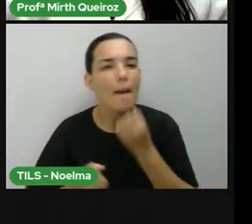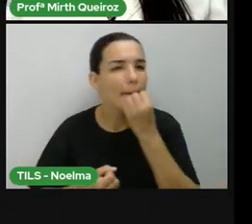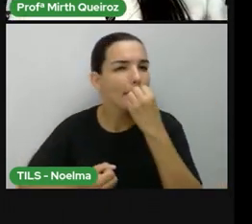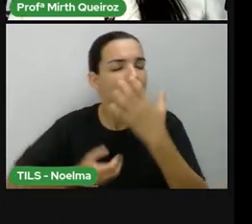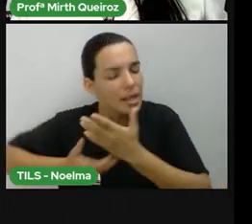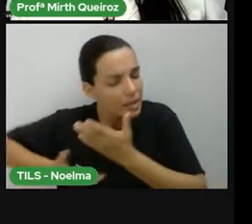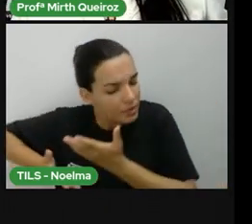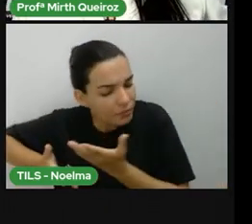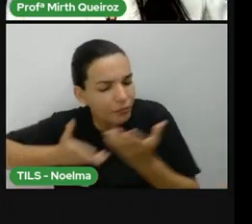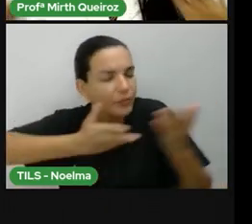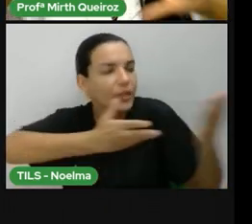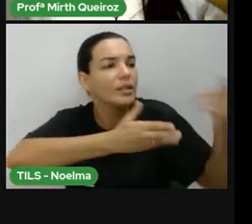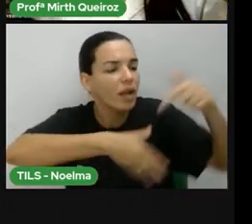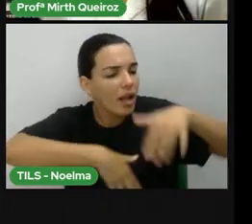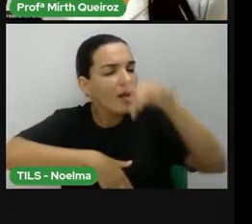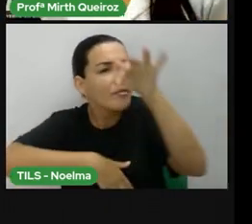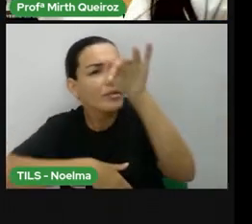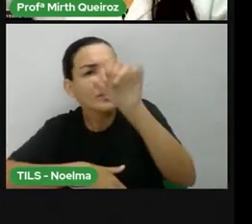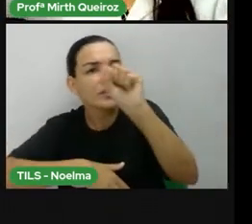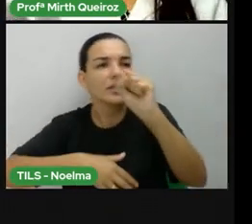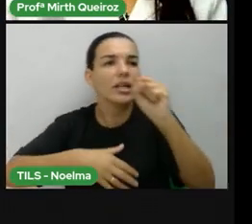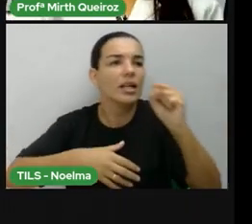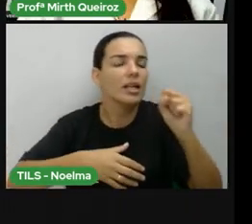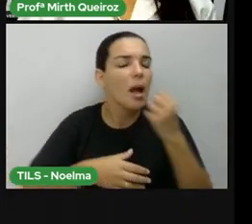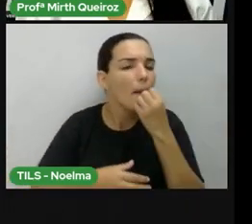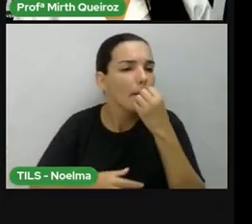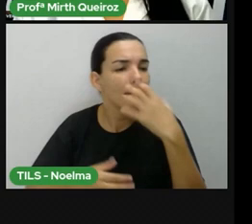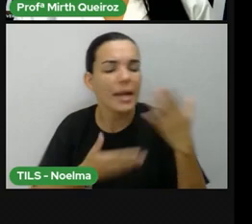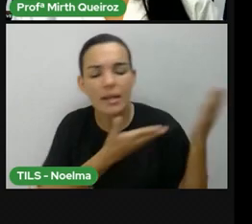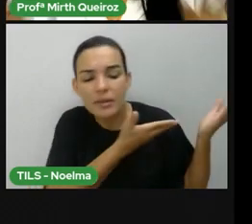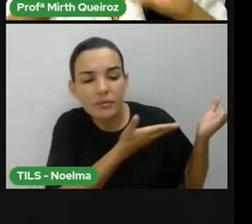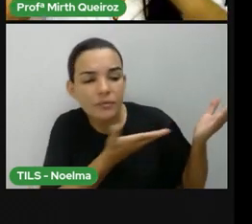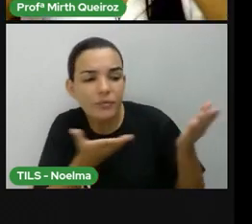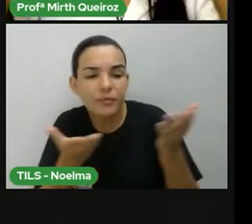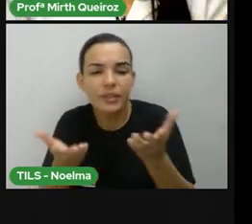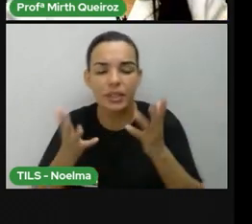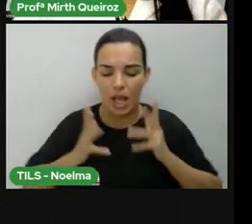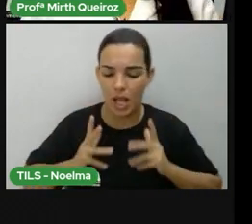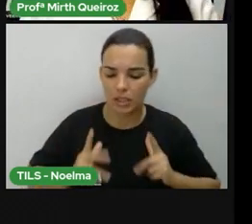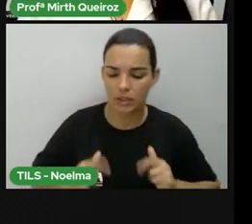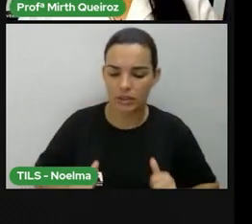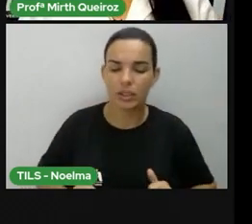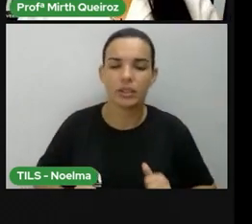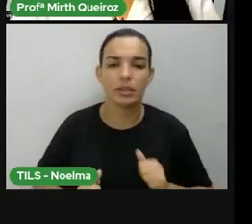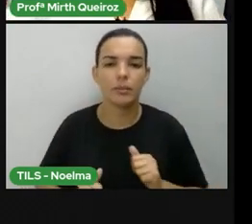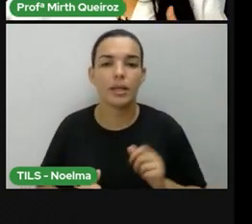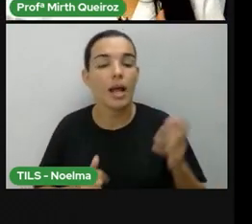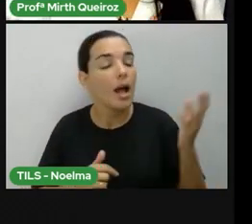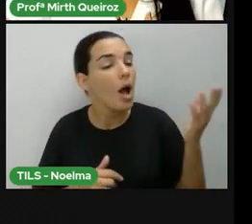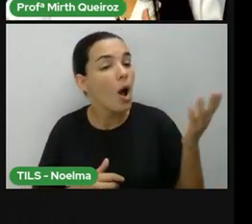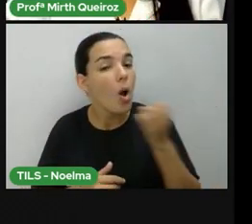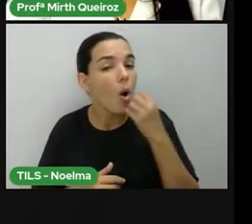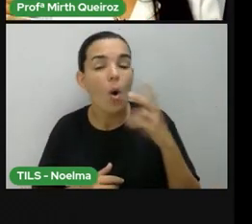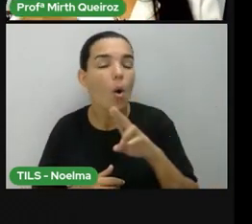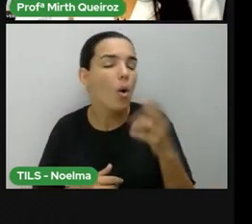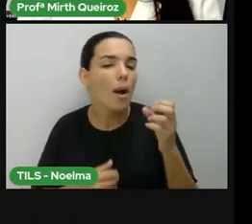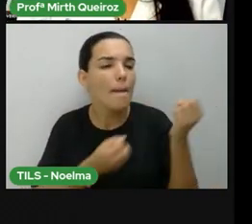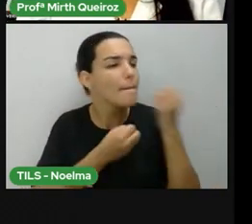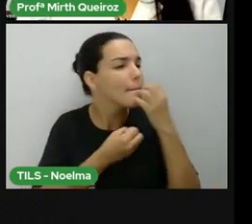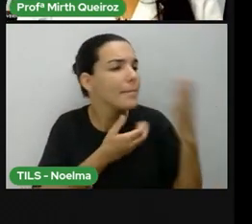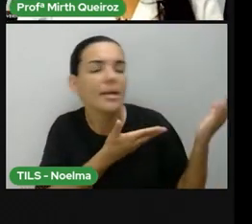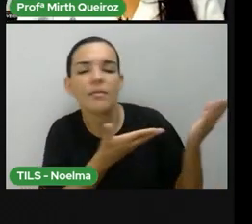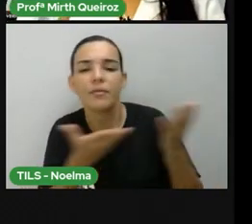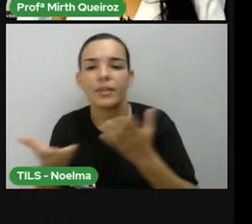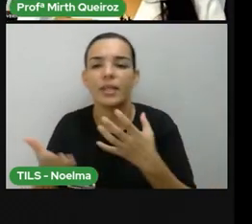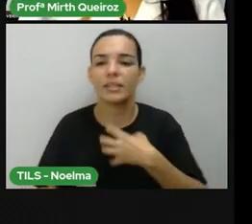-vindo à Feira de Santana, seja bem-vindo à Santa Maria da Vitória, seja bem-vindo a Salvador, ou a placas, né, com o